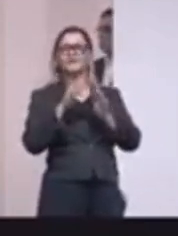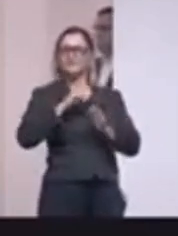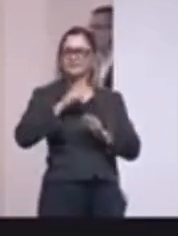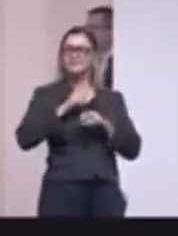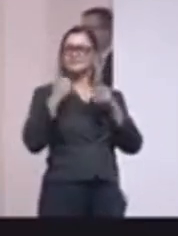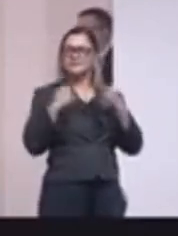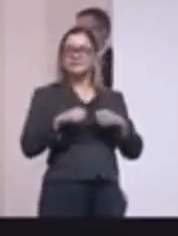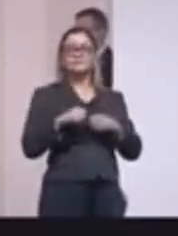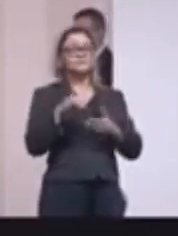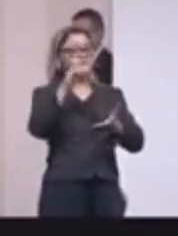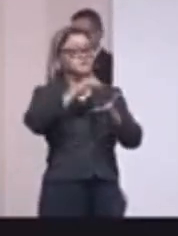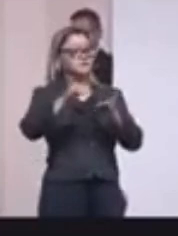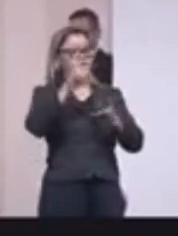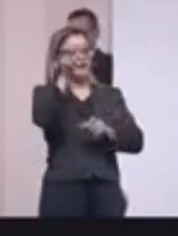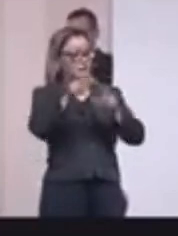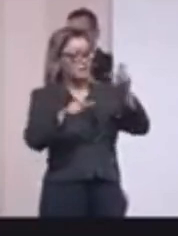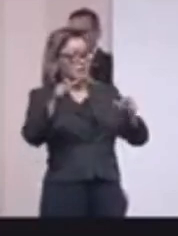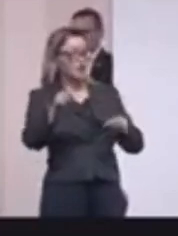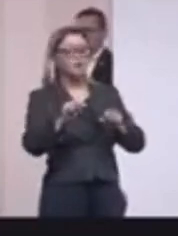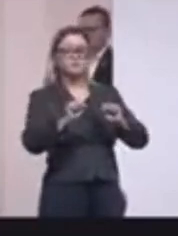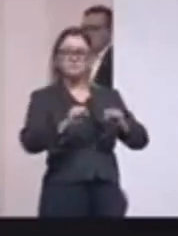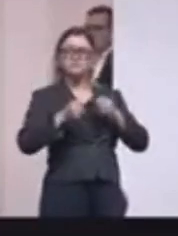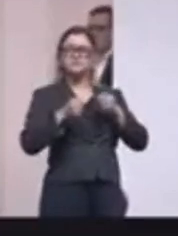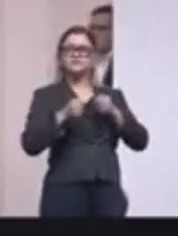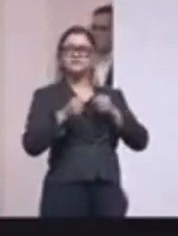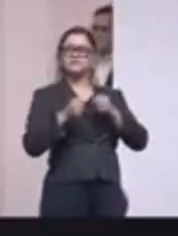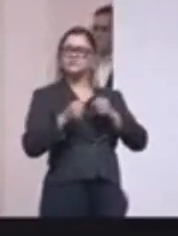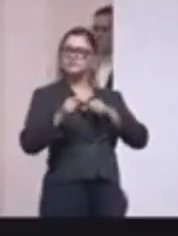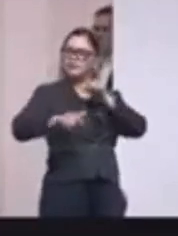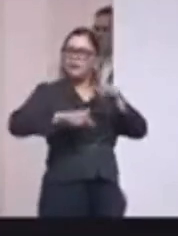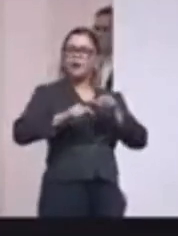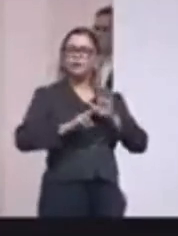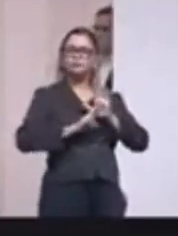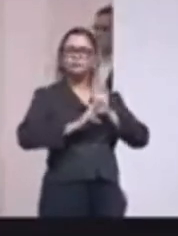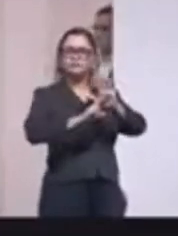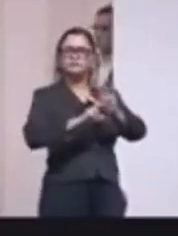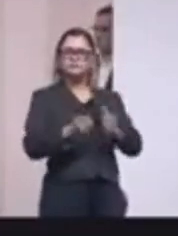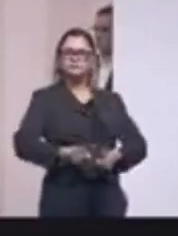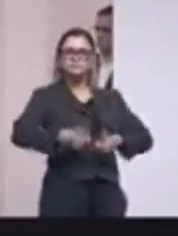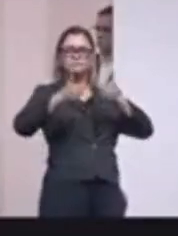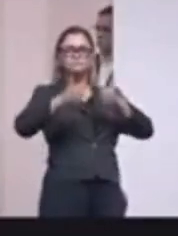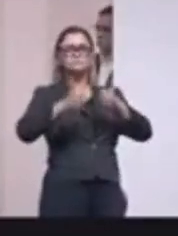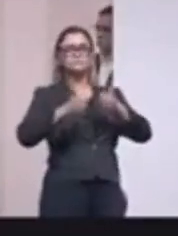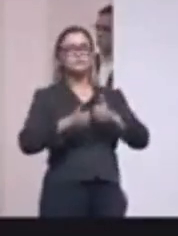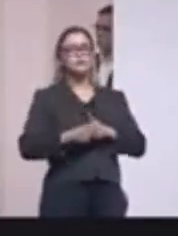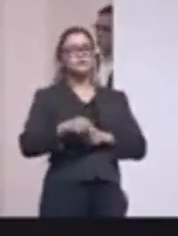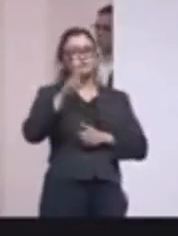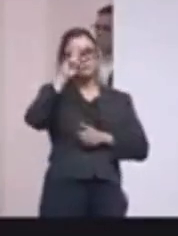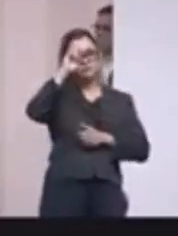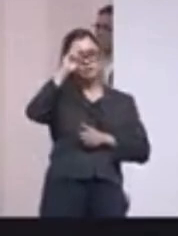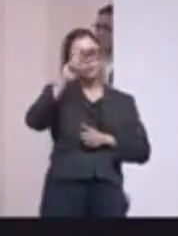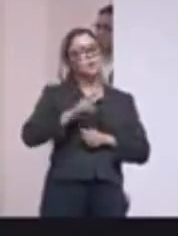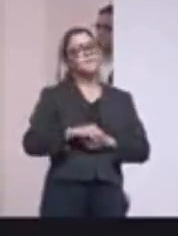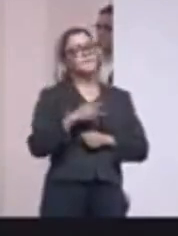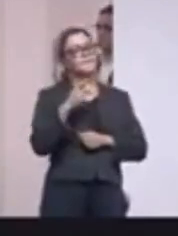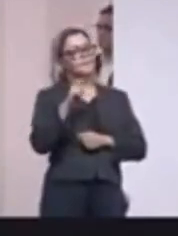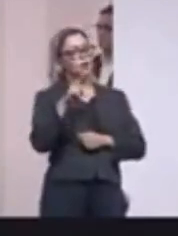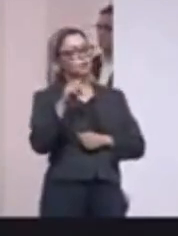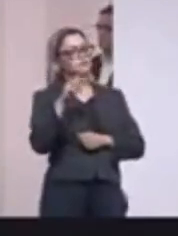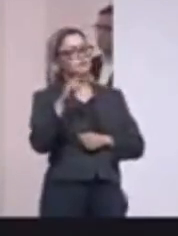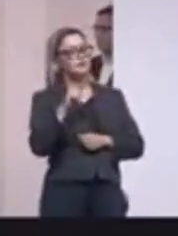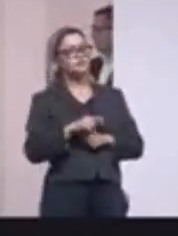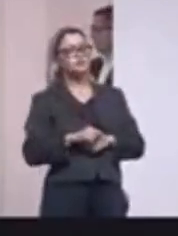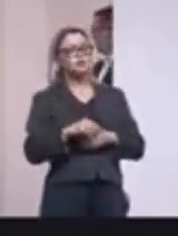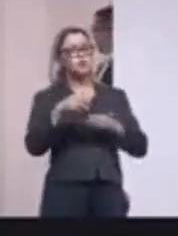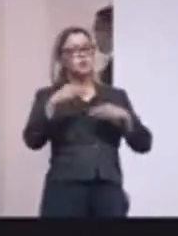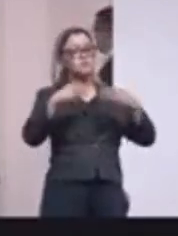deve isso aos nossos secretários, que vem entregando aí muito resultado. Na pessoa do Dr. Paulo Sérgio, eu queria cumprimentar também todo o Ministério